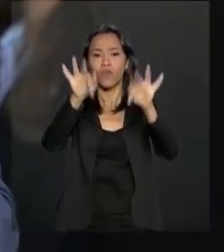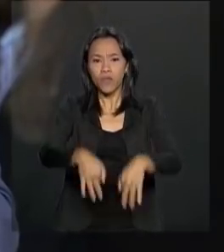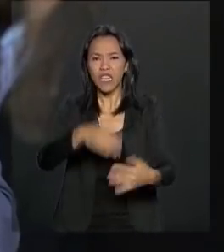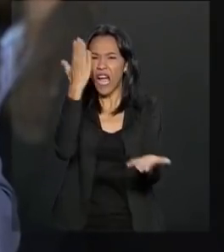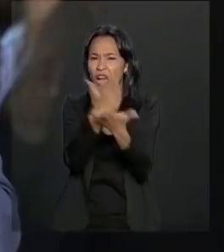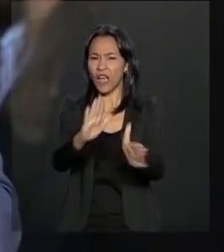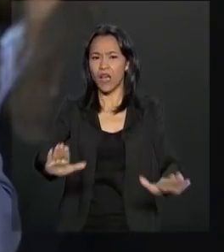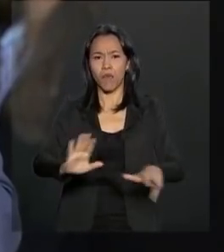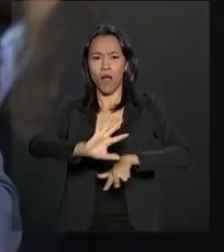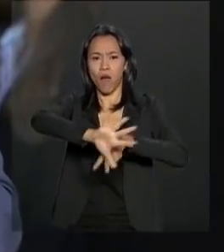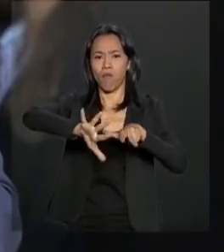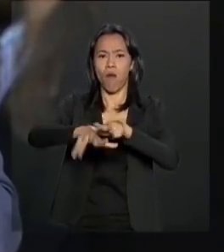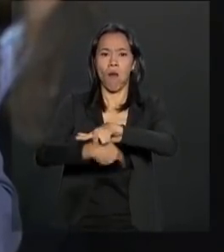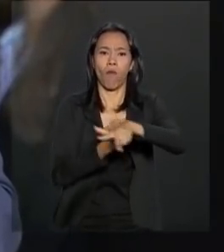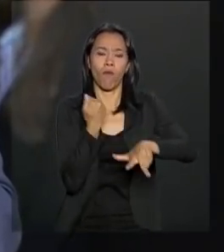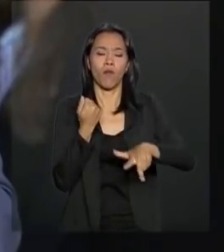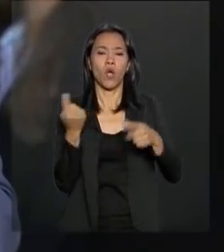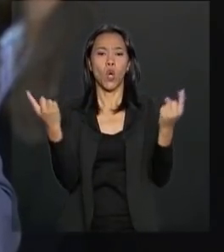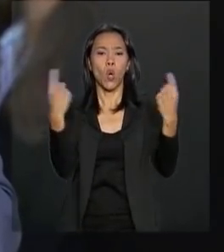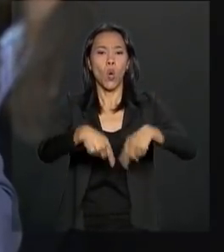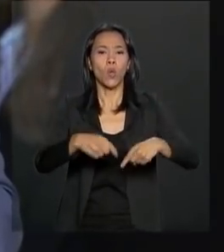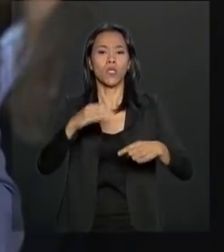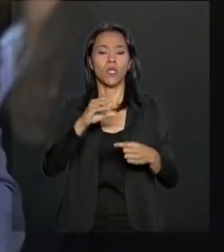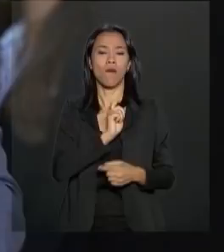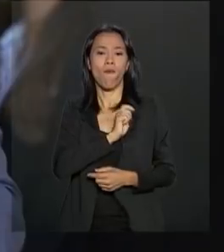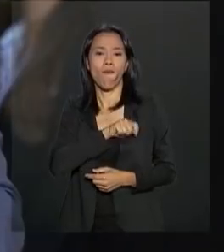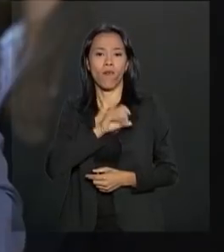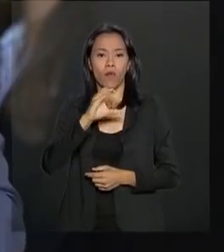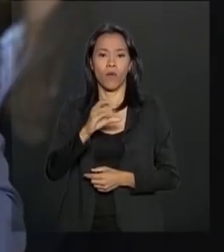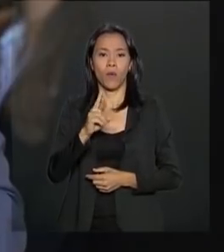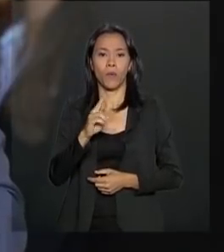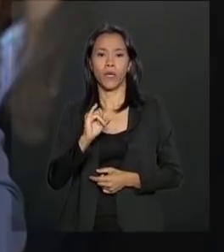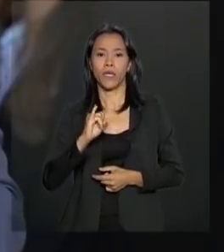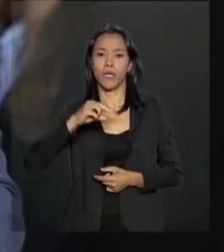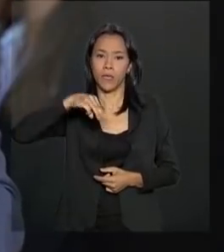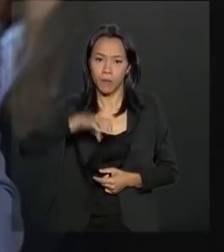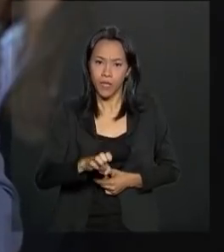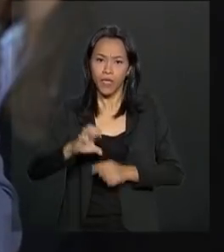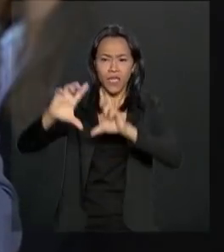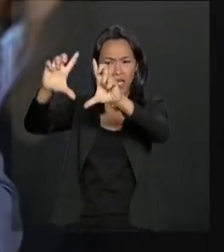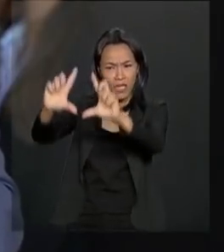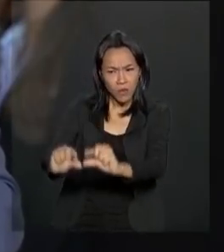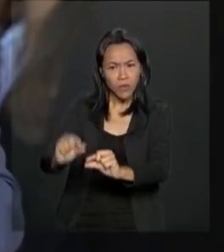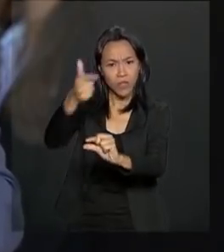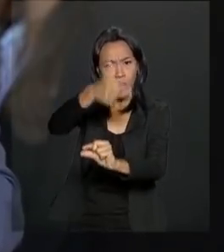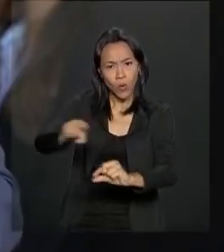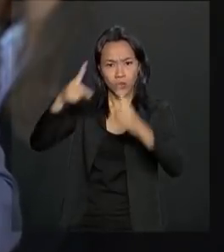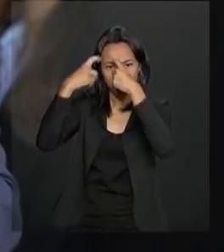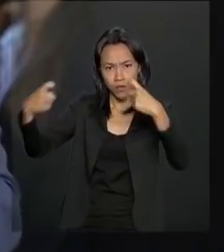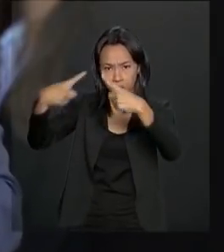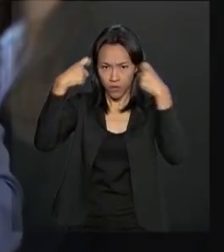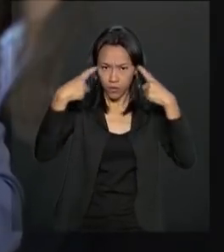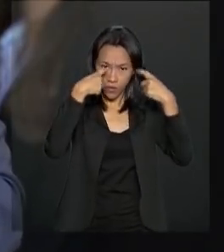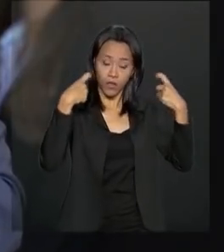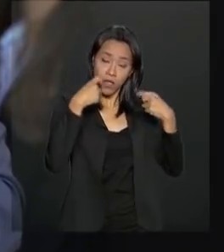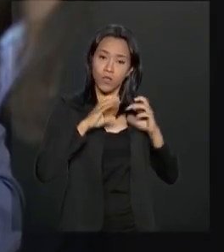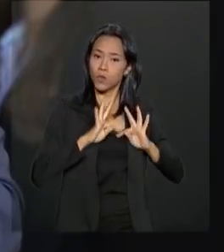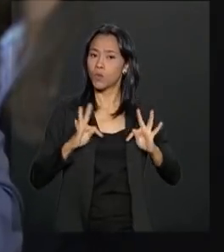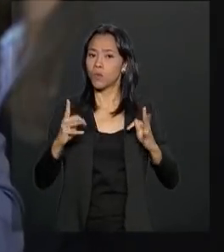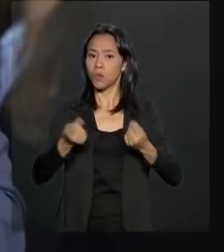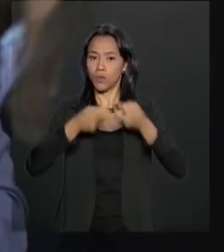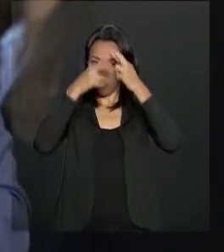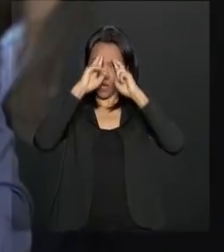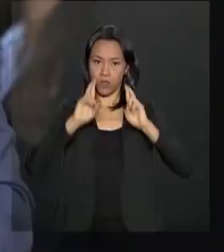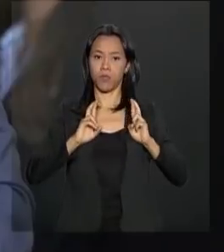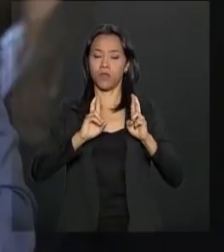corrupção, o combate ao crime organizado e a redução dos crimes violentos. Tudo isso com respeito ao Estado